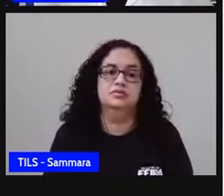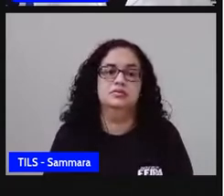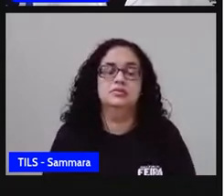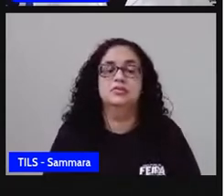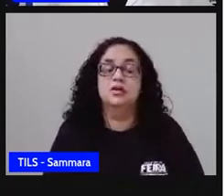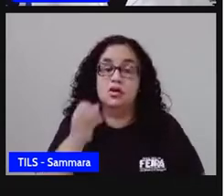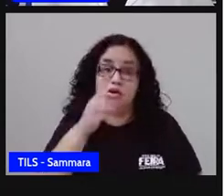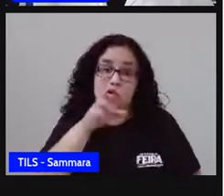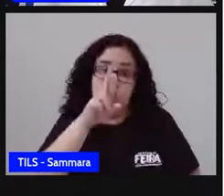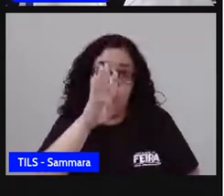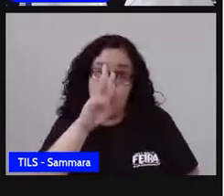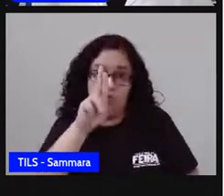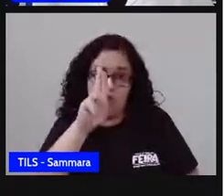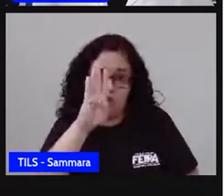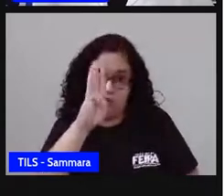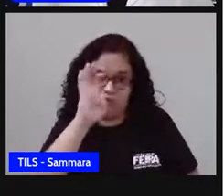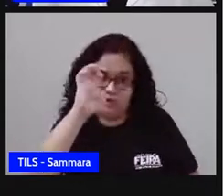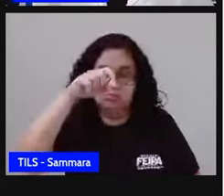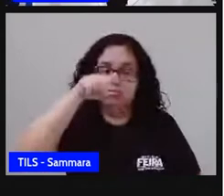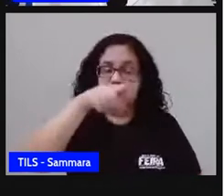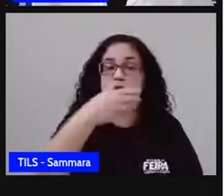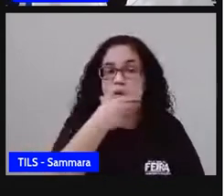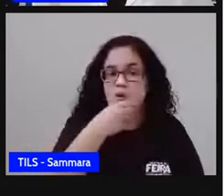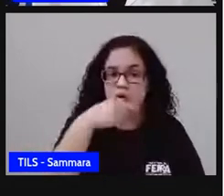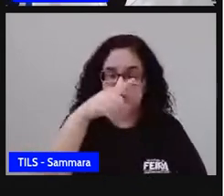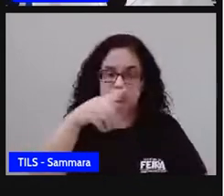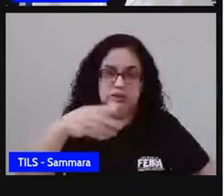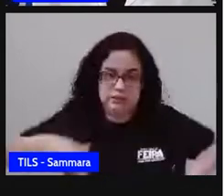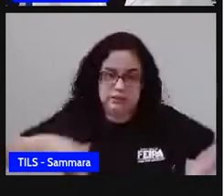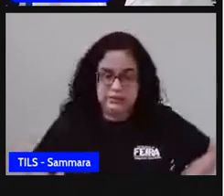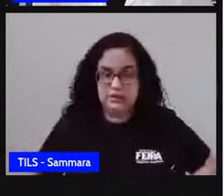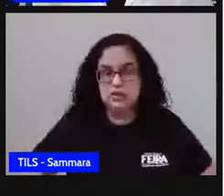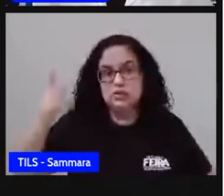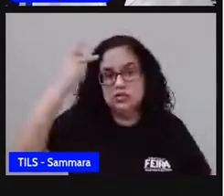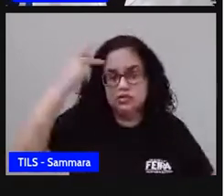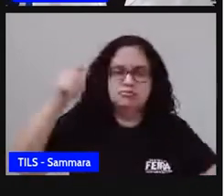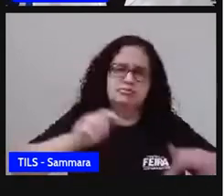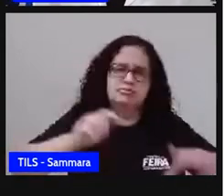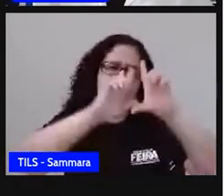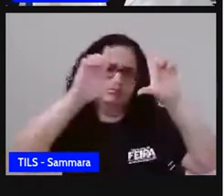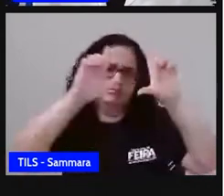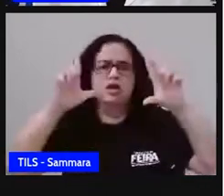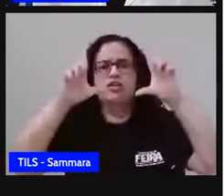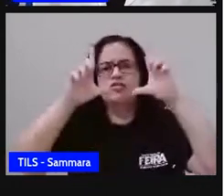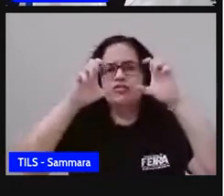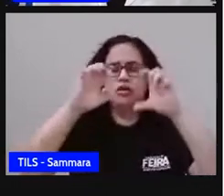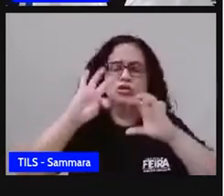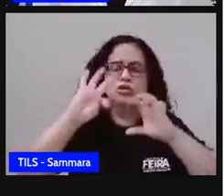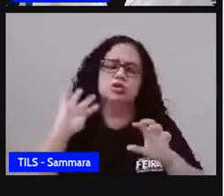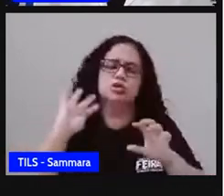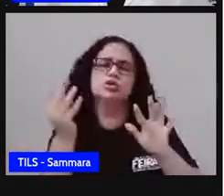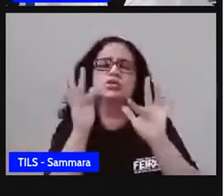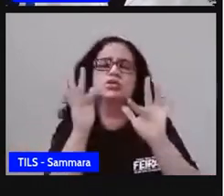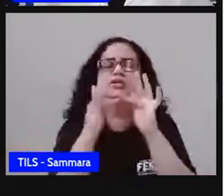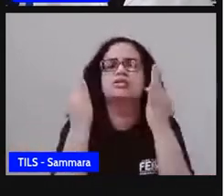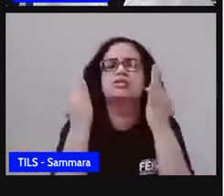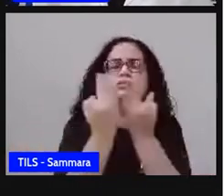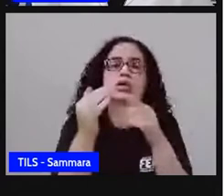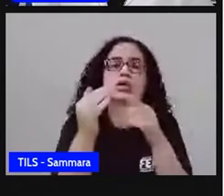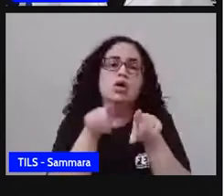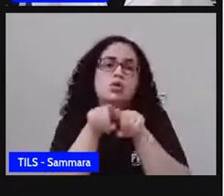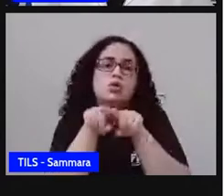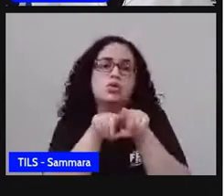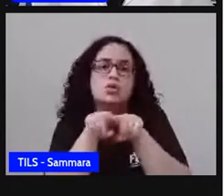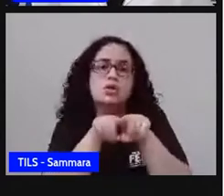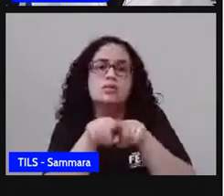Rubens de Oliveira Júnior nasceu em Santos, em São Paulo. No porta-retrato, a foto de toda a família, os irmãos, o